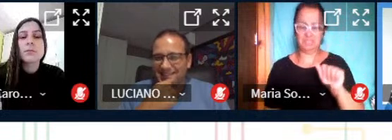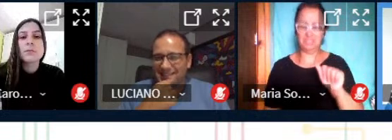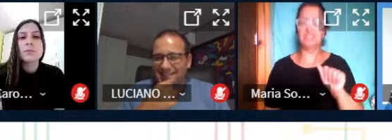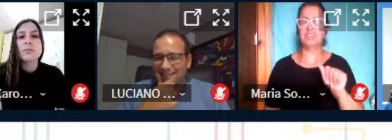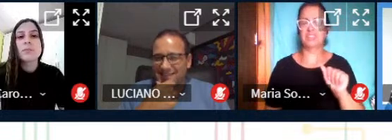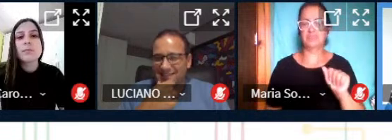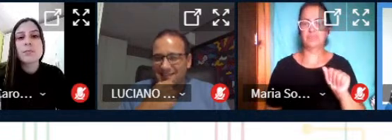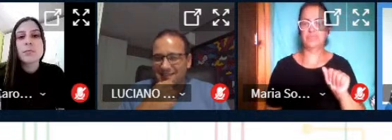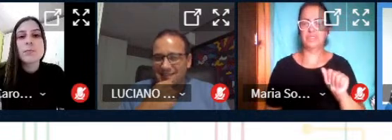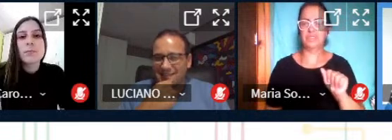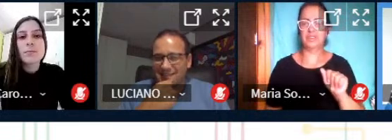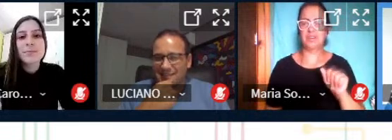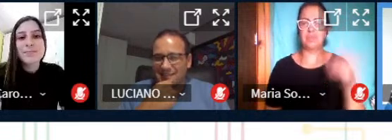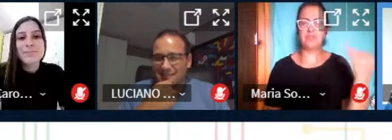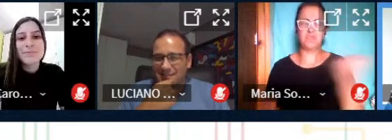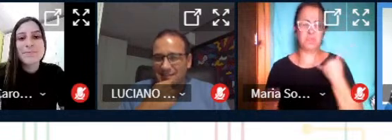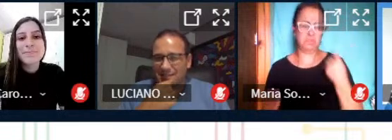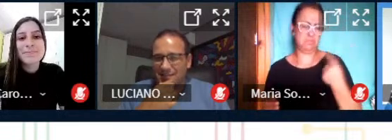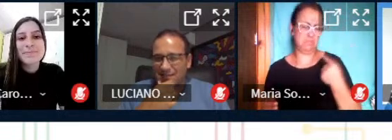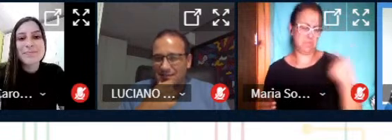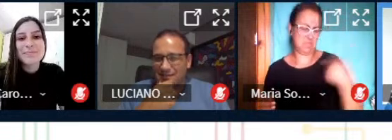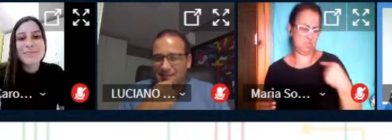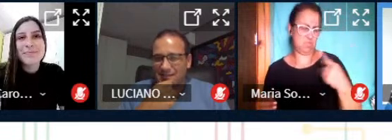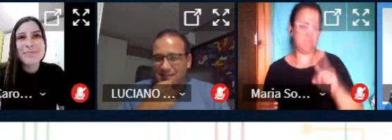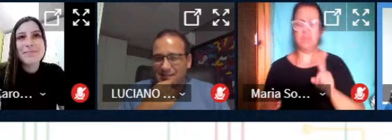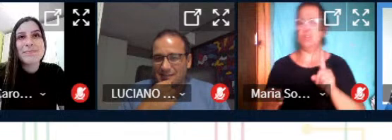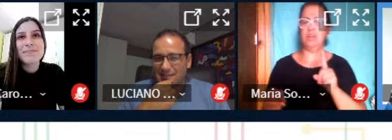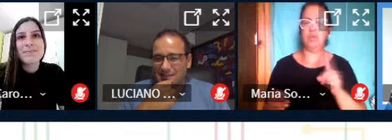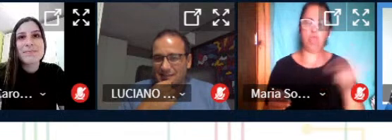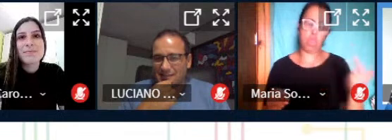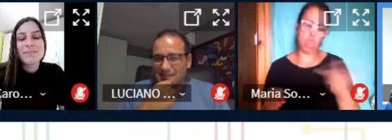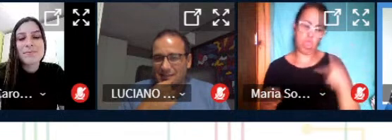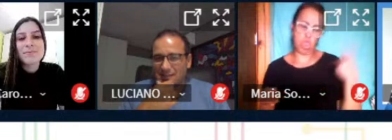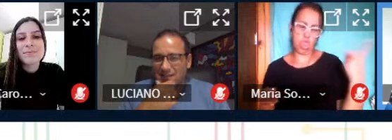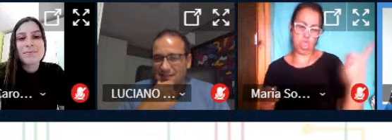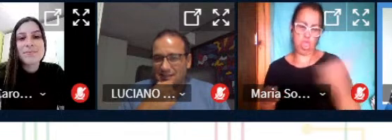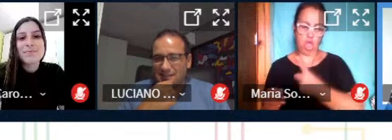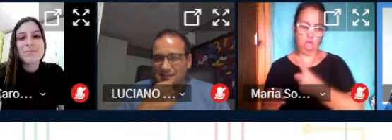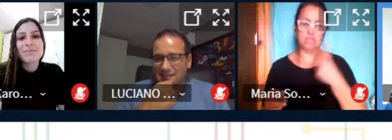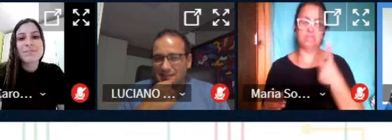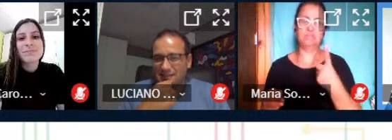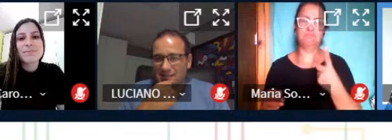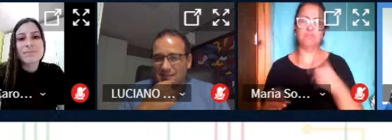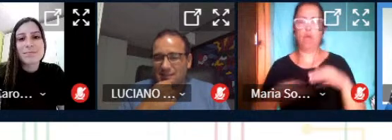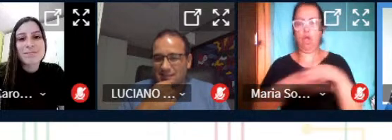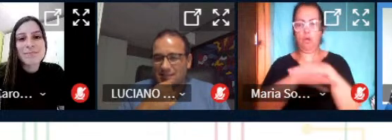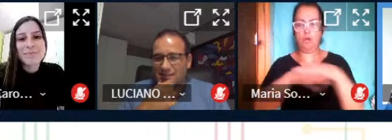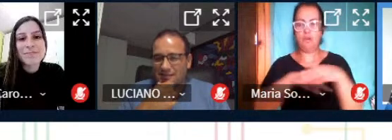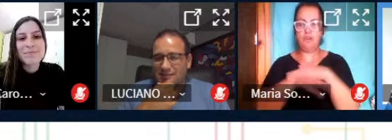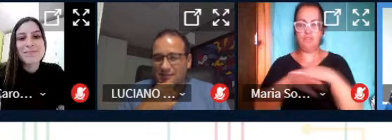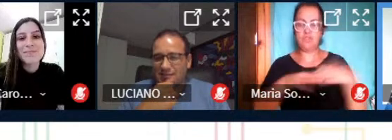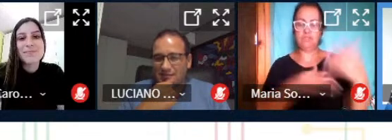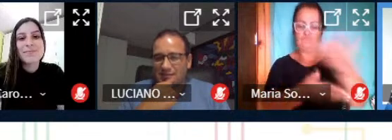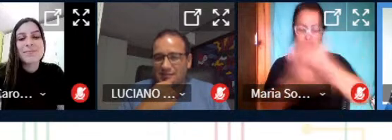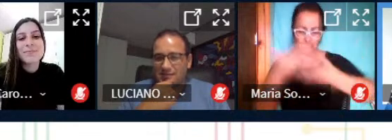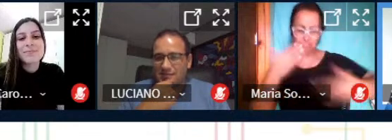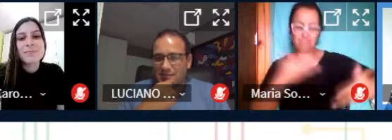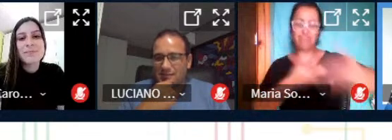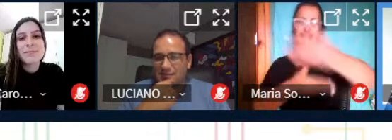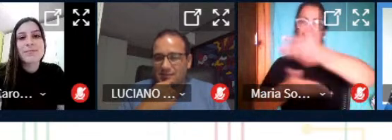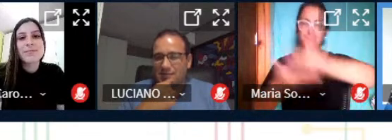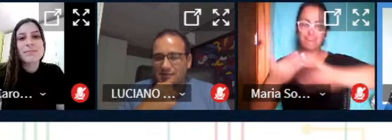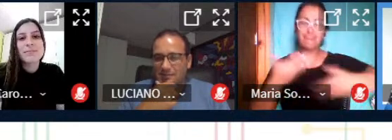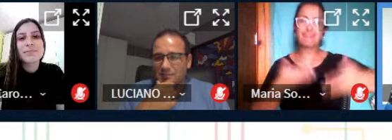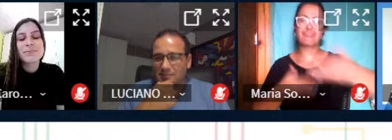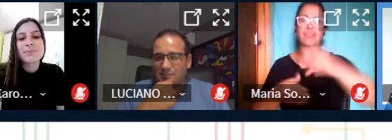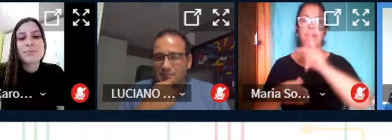no projeto da economia 4.0 e o Daner está conversando comigo conversa com o Jefferson com o Leonardo enfim